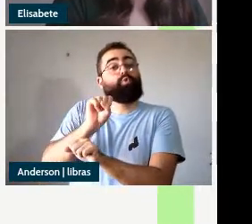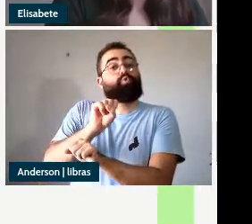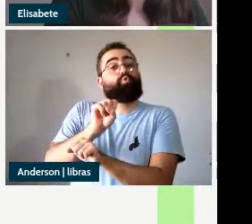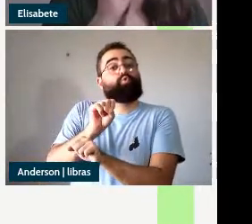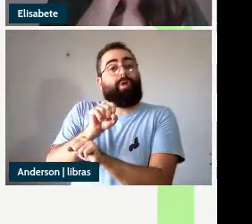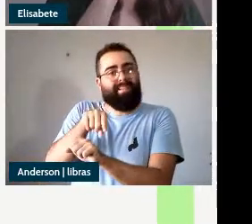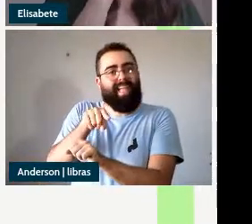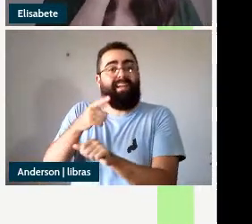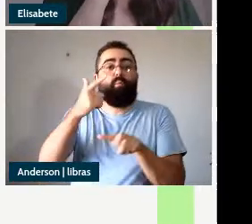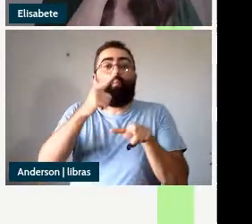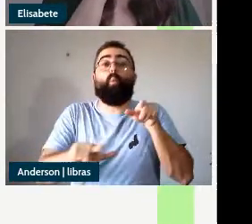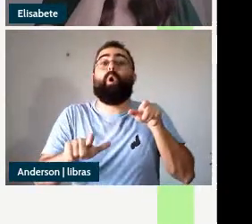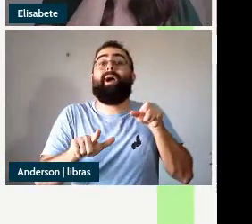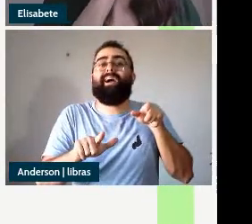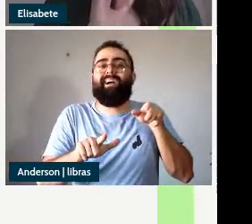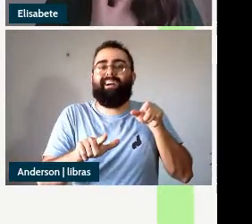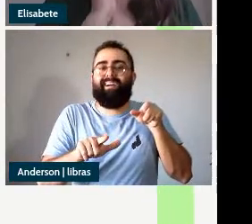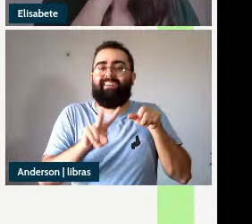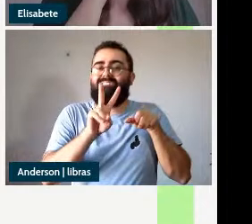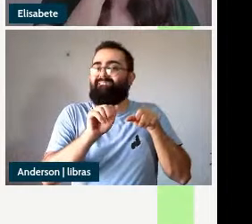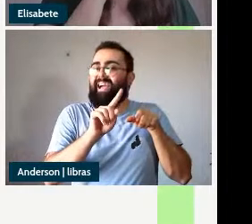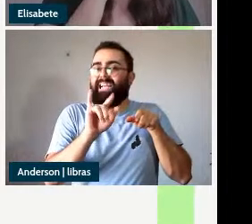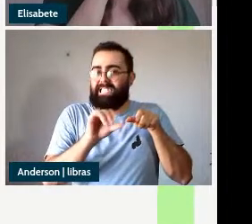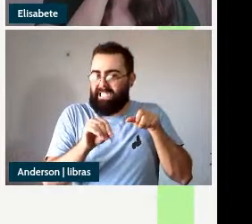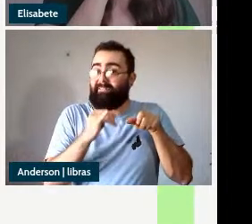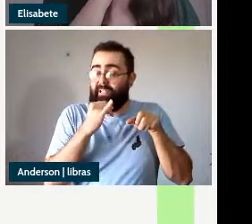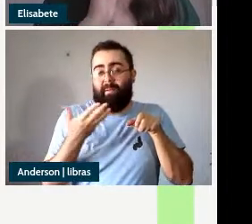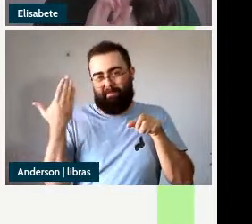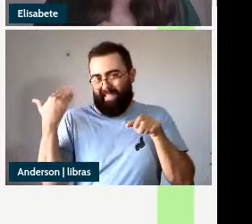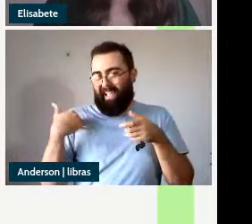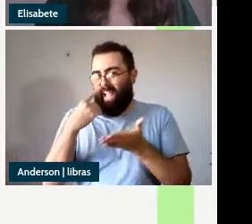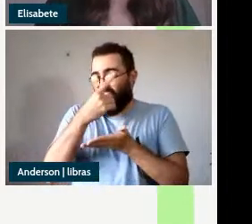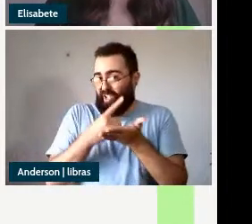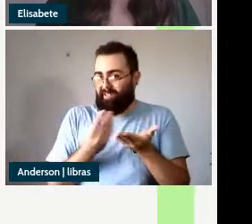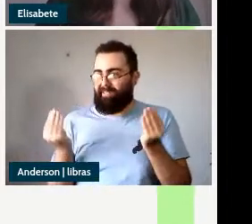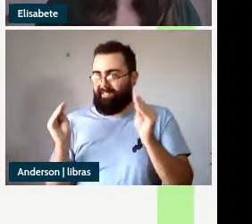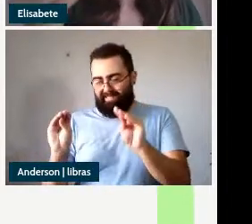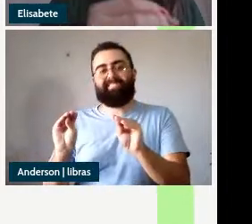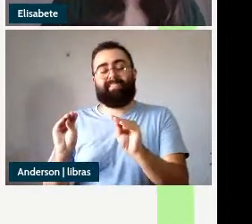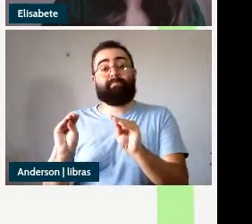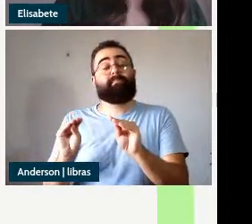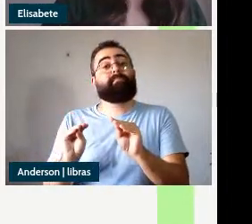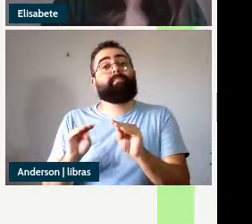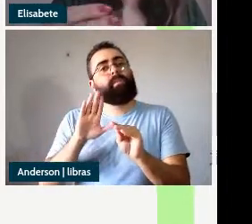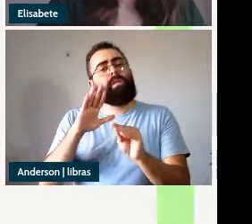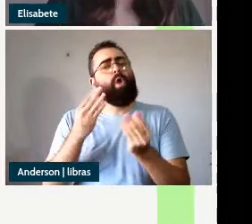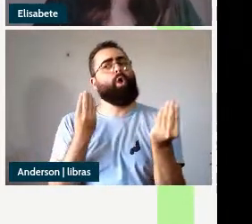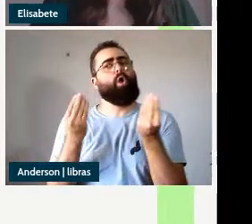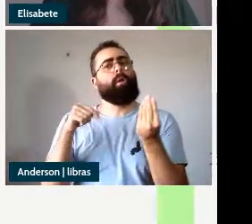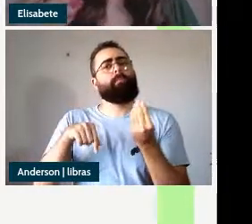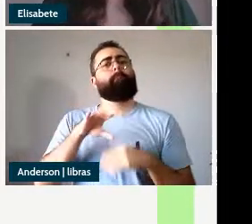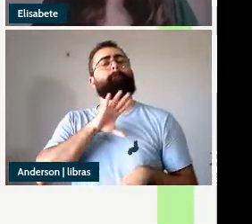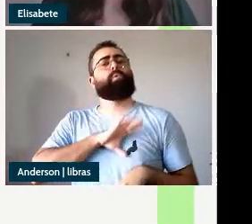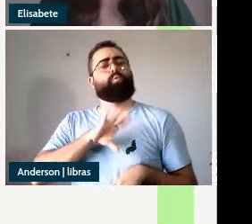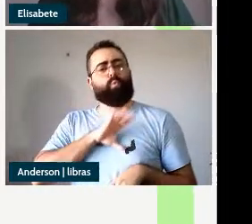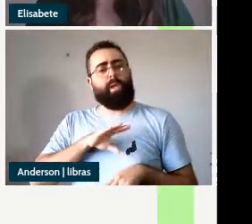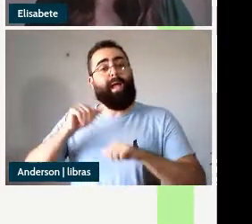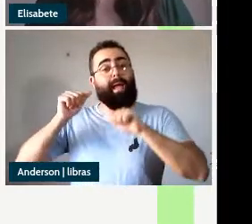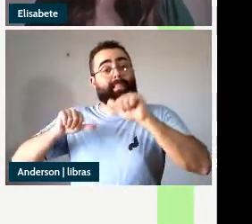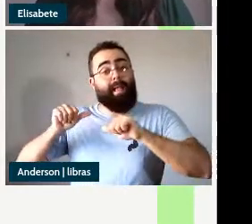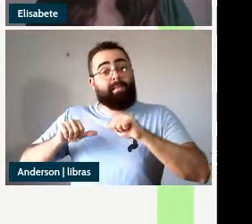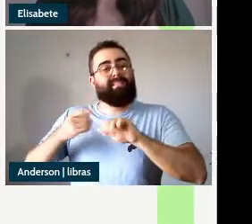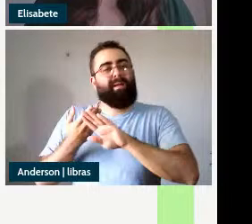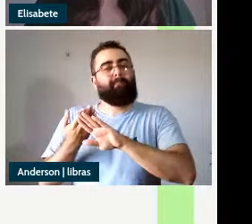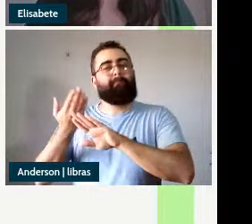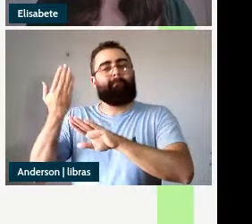e essas evidências na dissertação foram importadas para o português brasileiro a partir do trabalho de Legendre